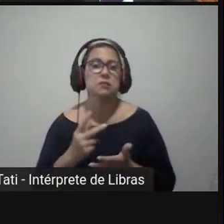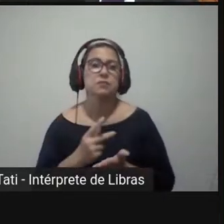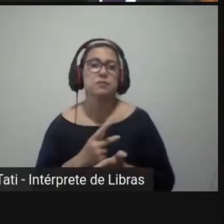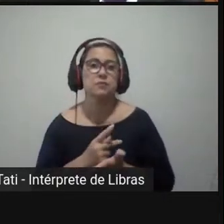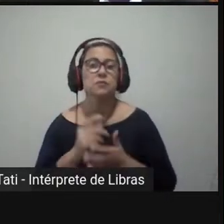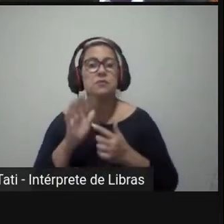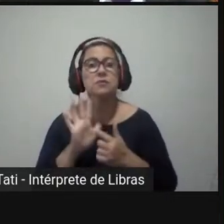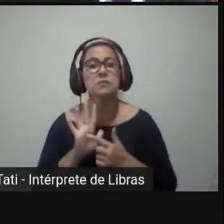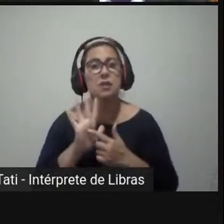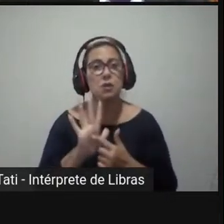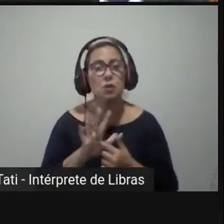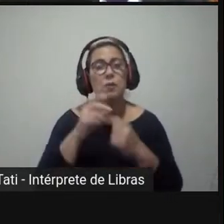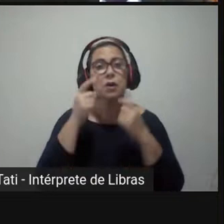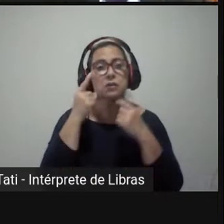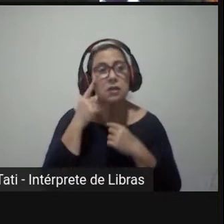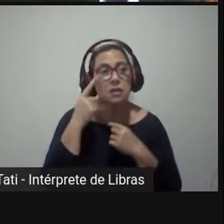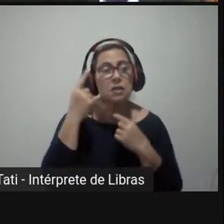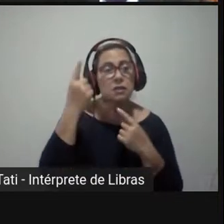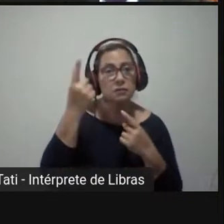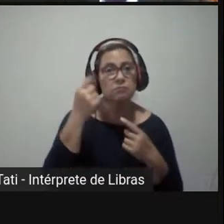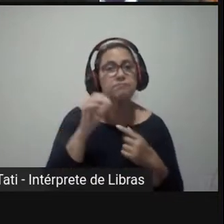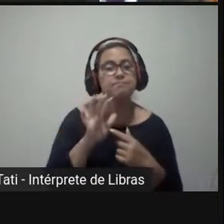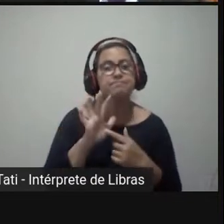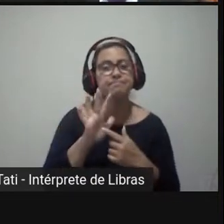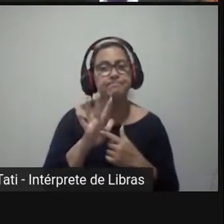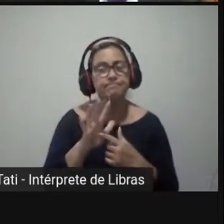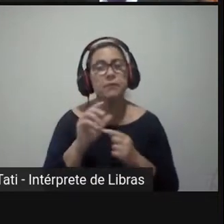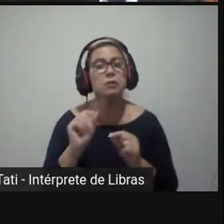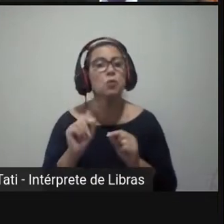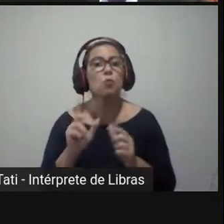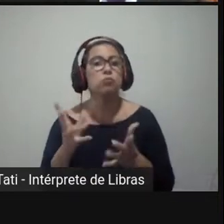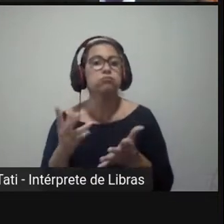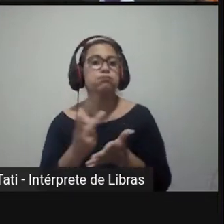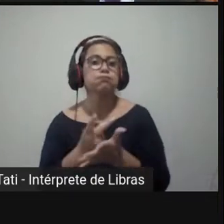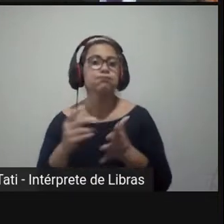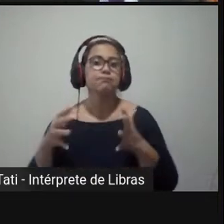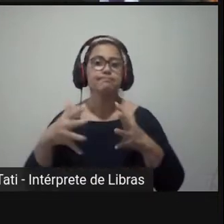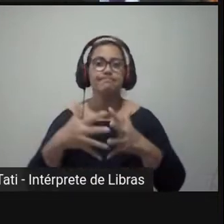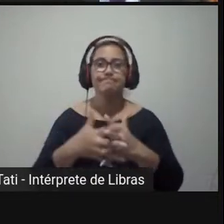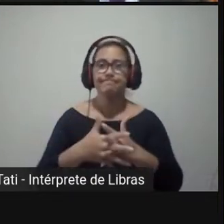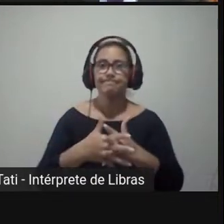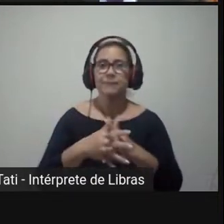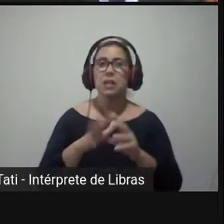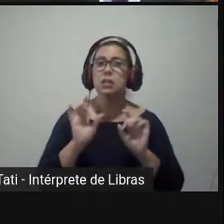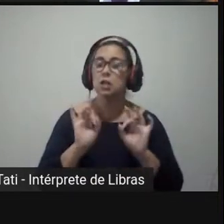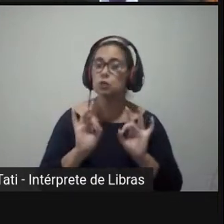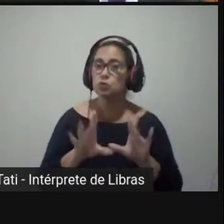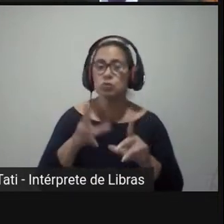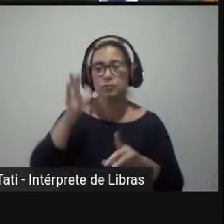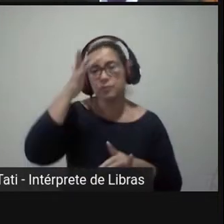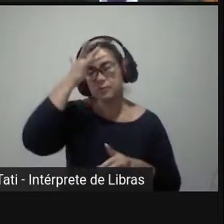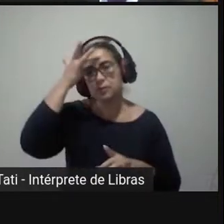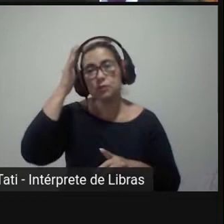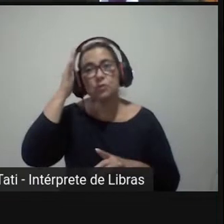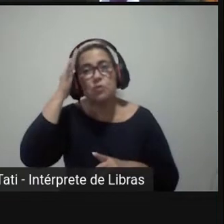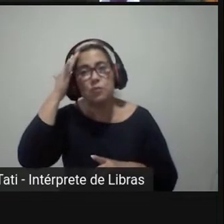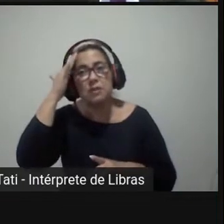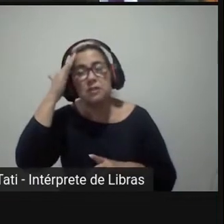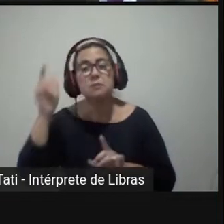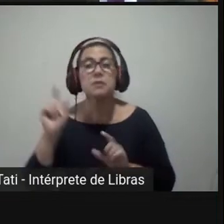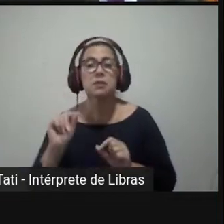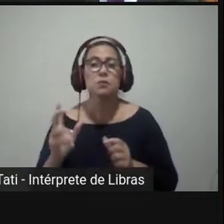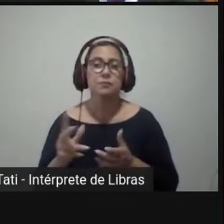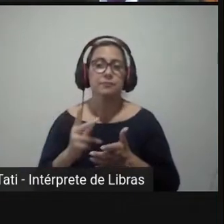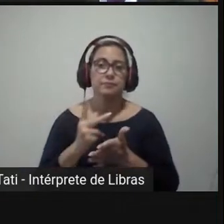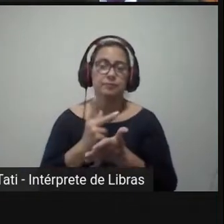apresenta a ideia e ela permanece lá, o que impossibilita, inclusive, não apenas o cidadão saber o que fez com a ideia, mas